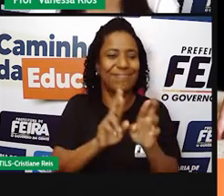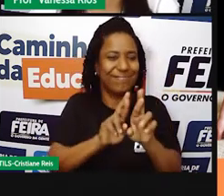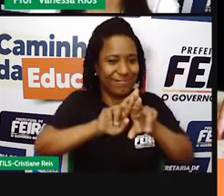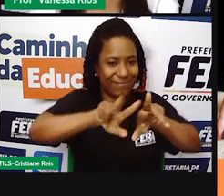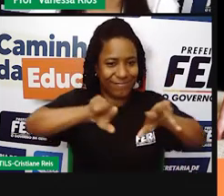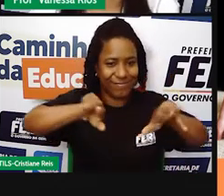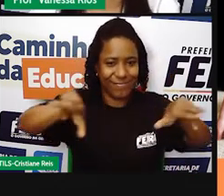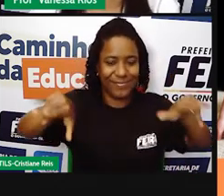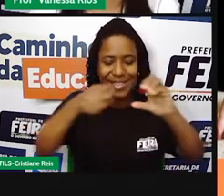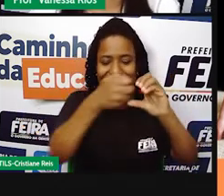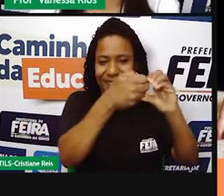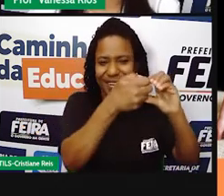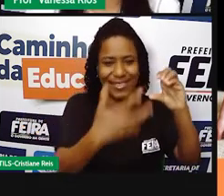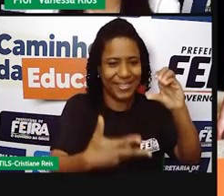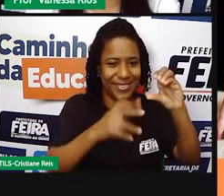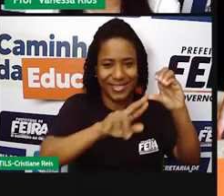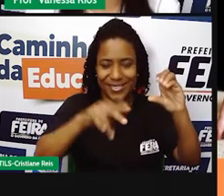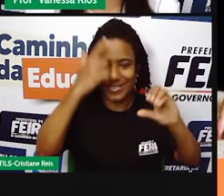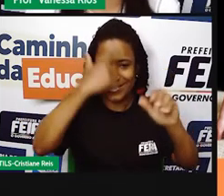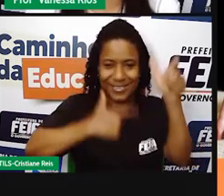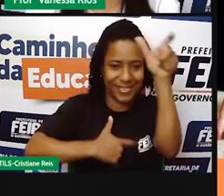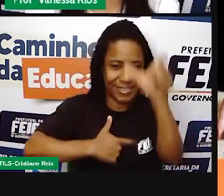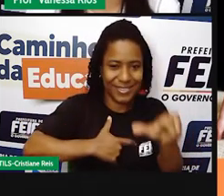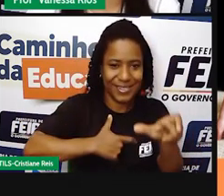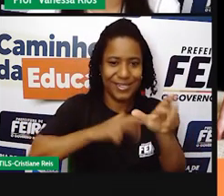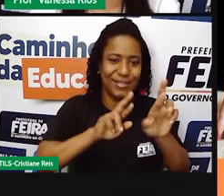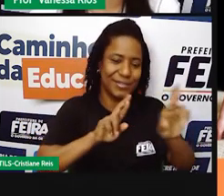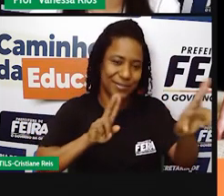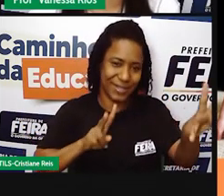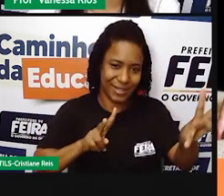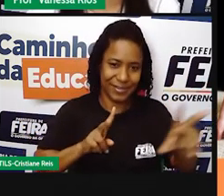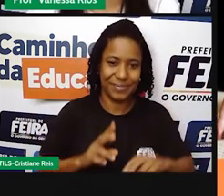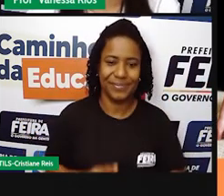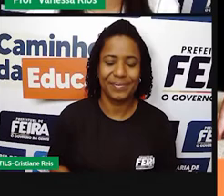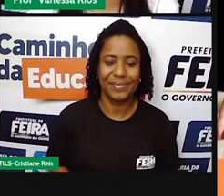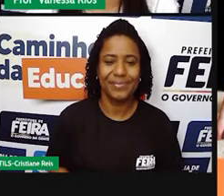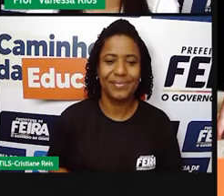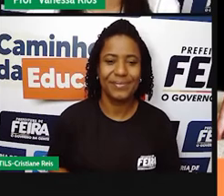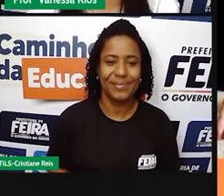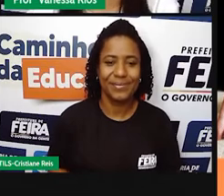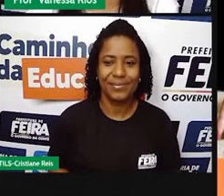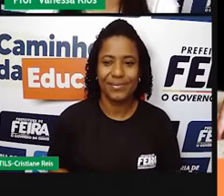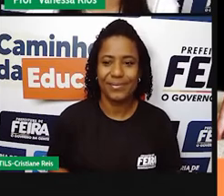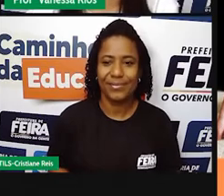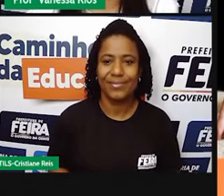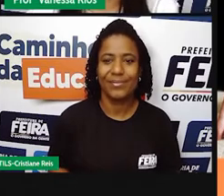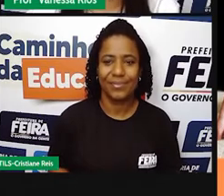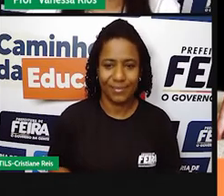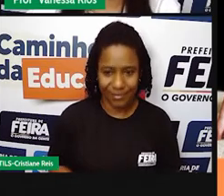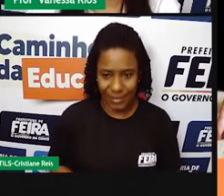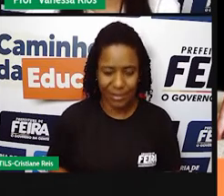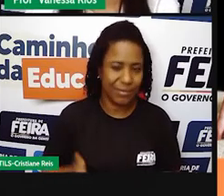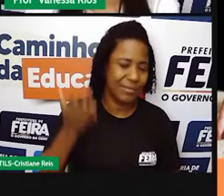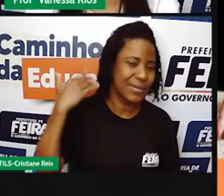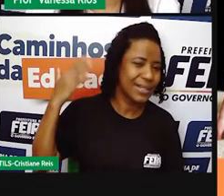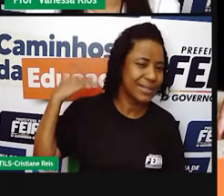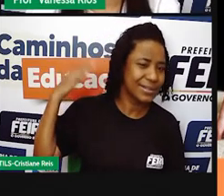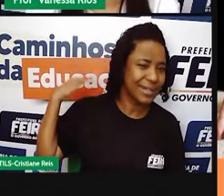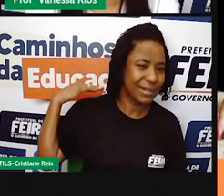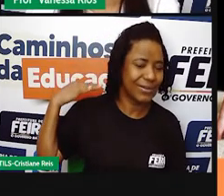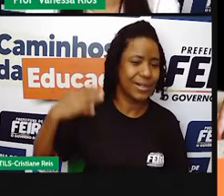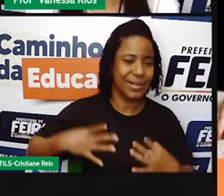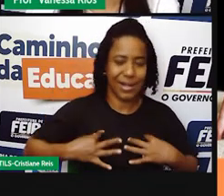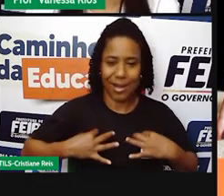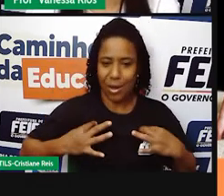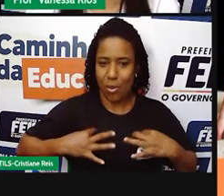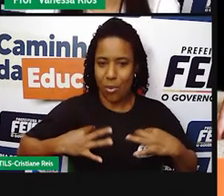características diferentes no decorrer do tempo. Como é que as pessoas se vestiam? Então, assim, a gente